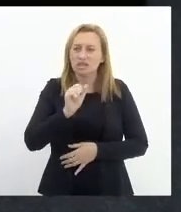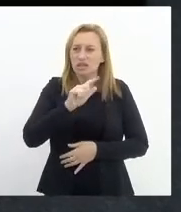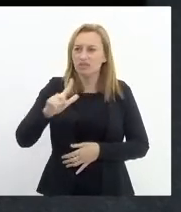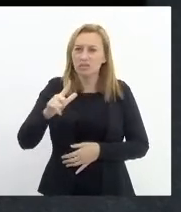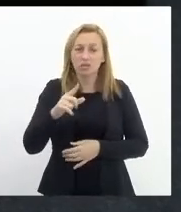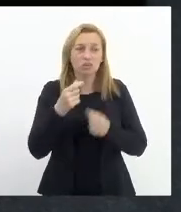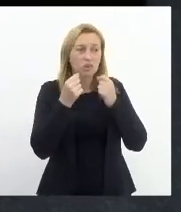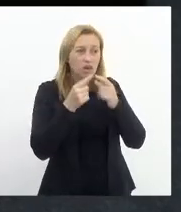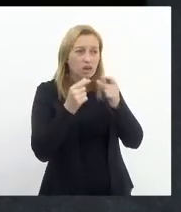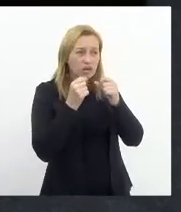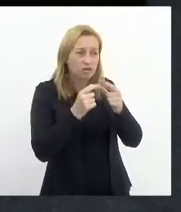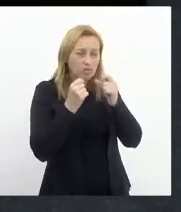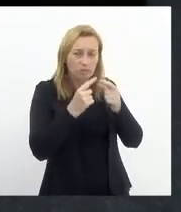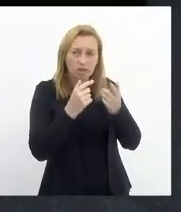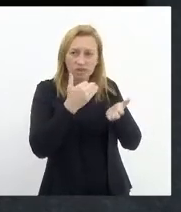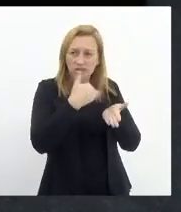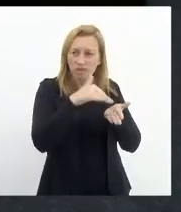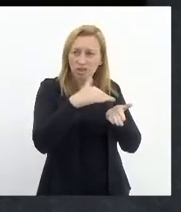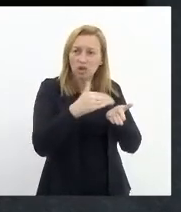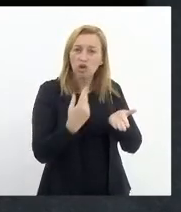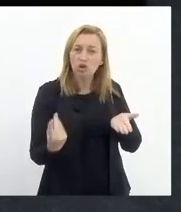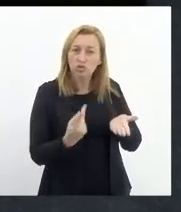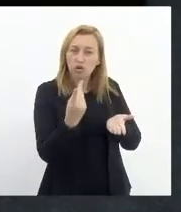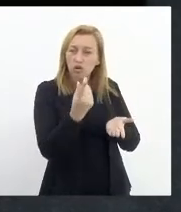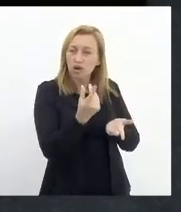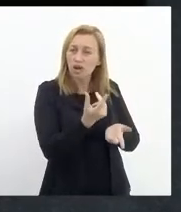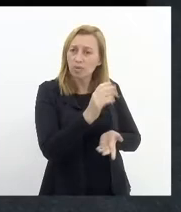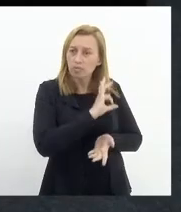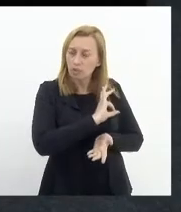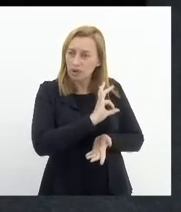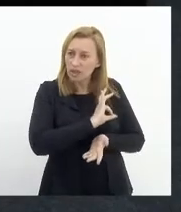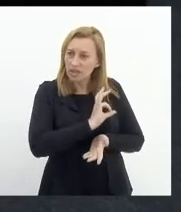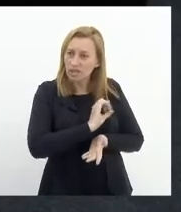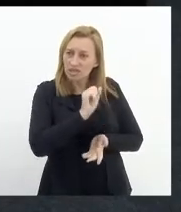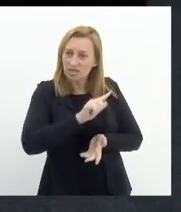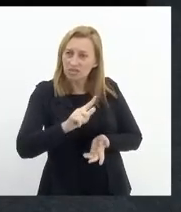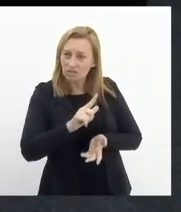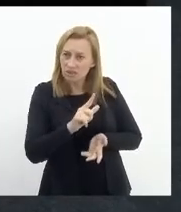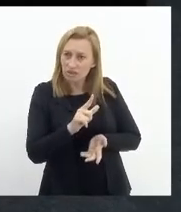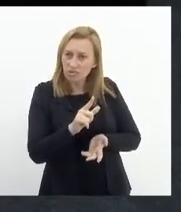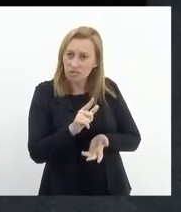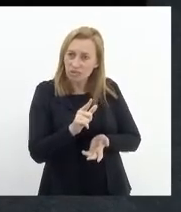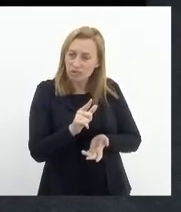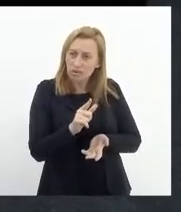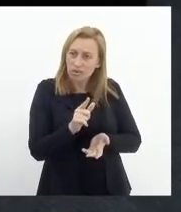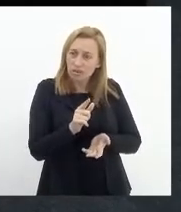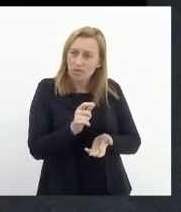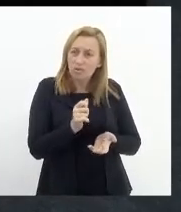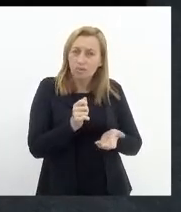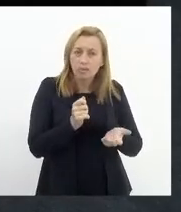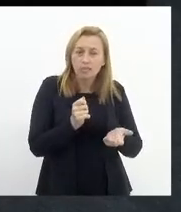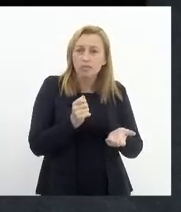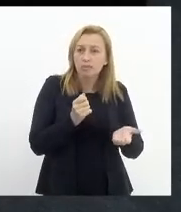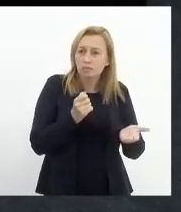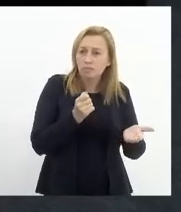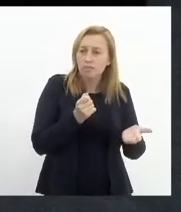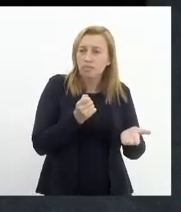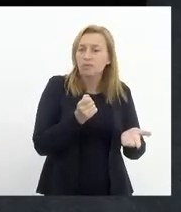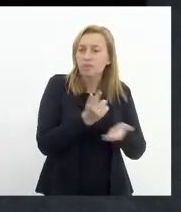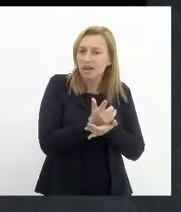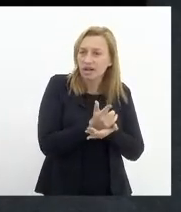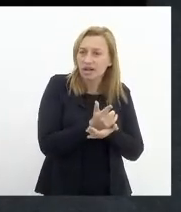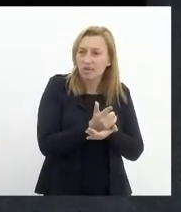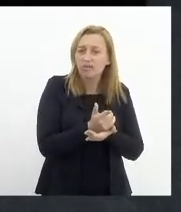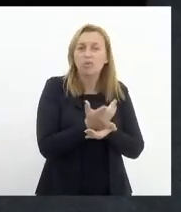secretário que o valor que a Polícia Civil gastava com a alimentação dos presos era maior do